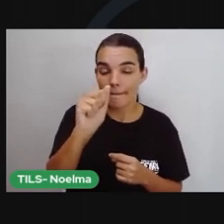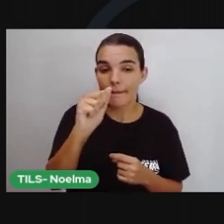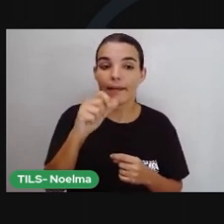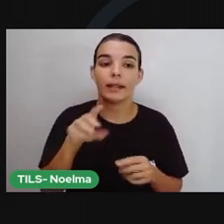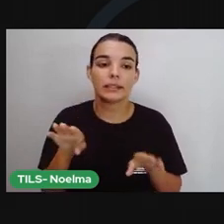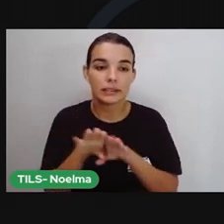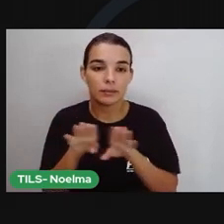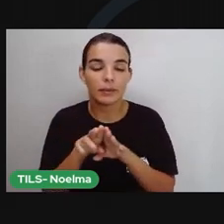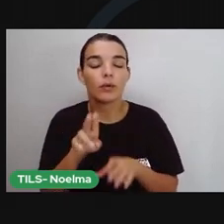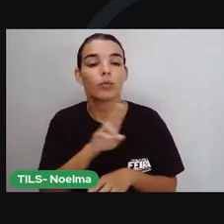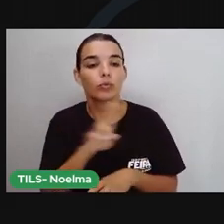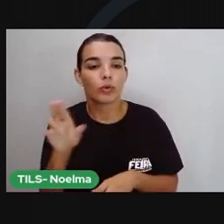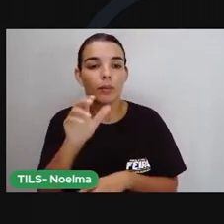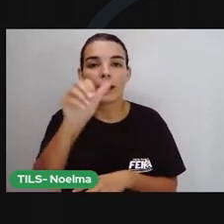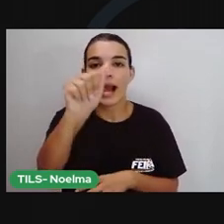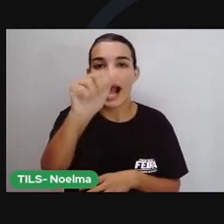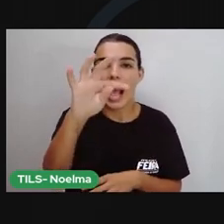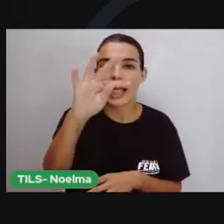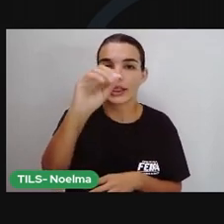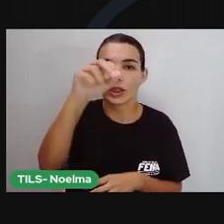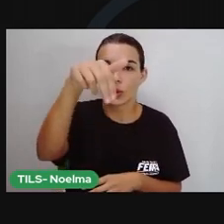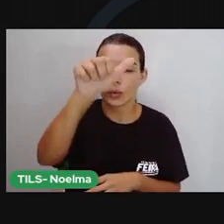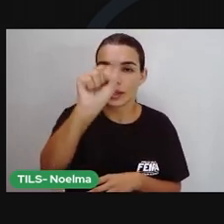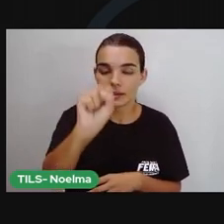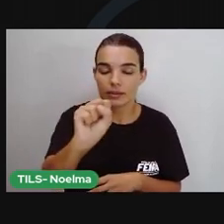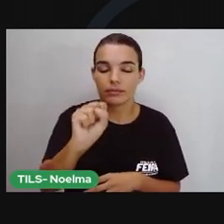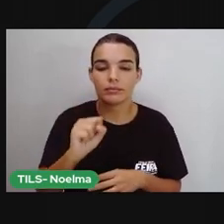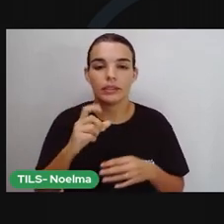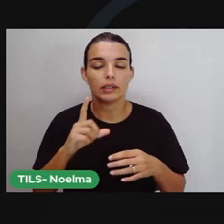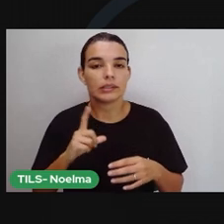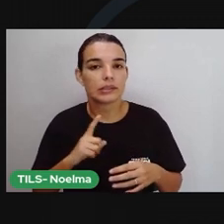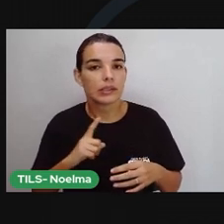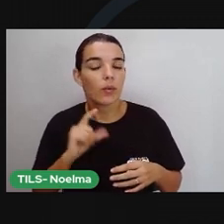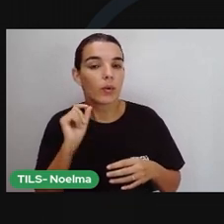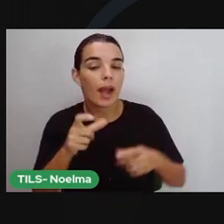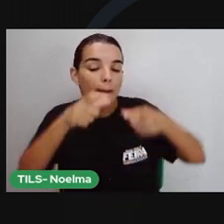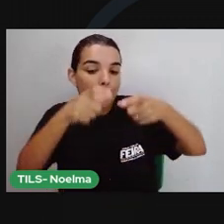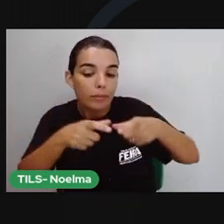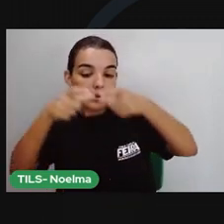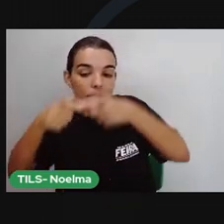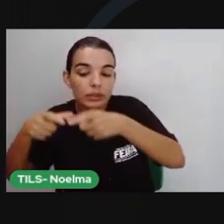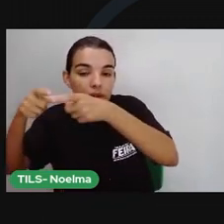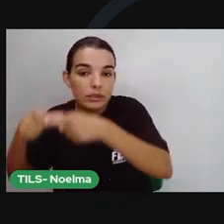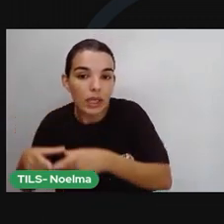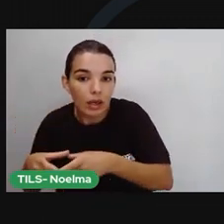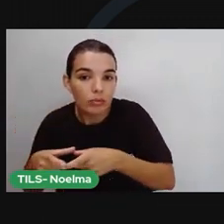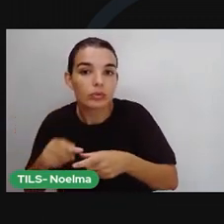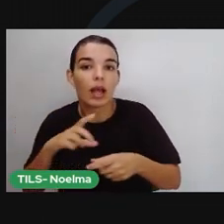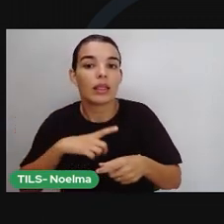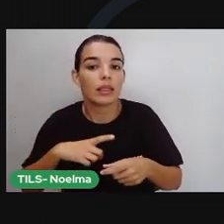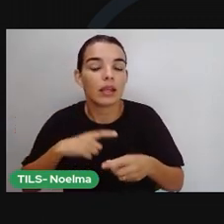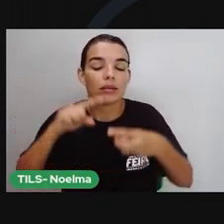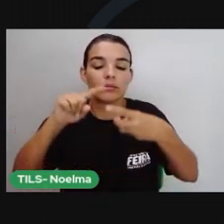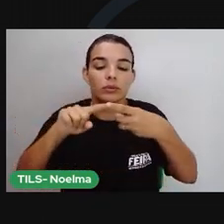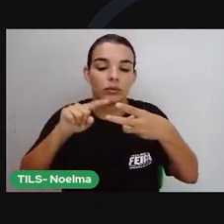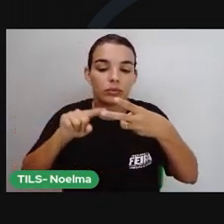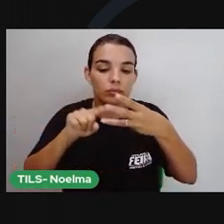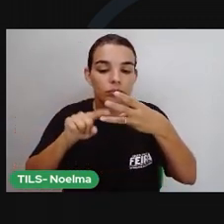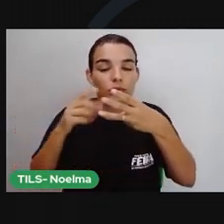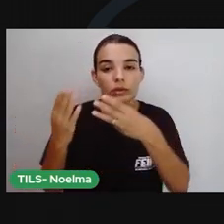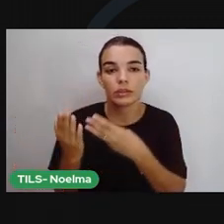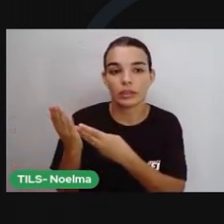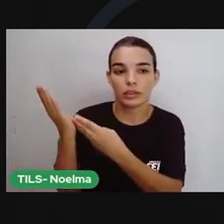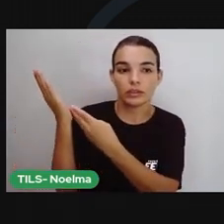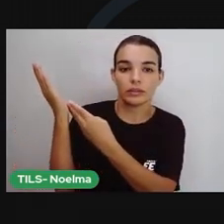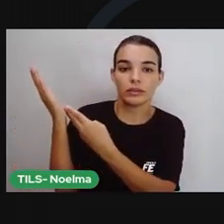Conforme a posição da sílaba tônica nas palavras, elas são classificadas em oxítonas, paroxítonas